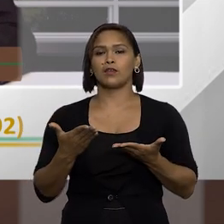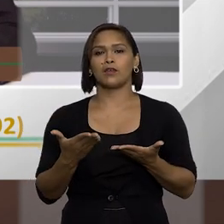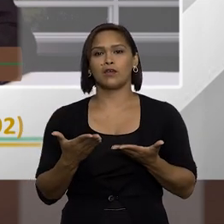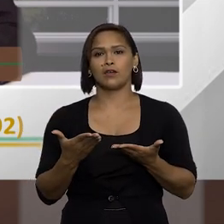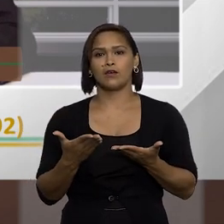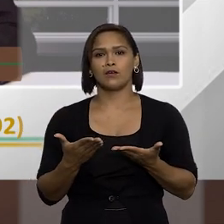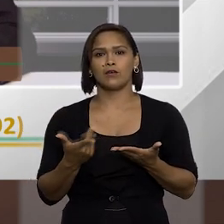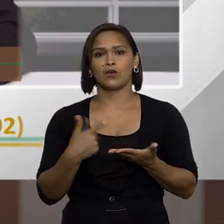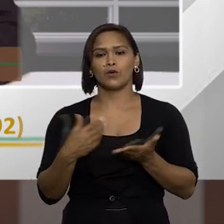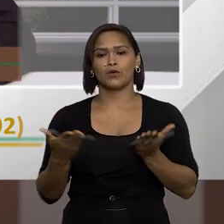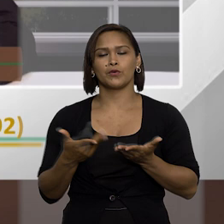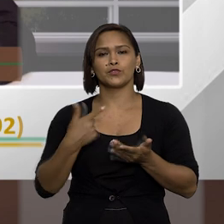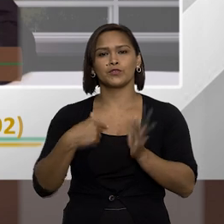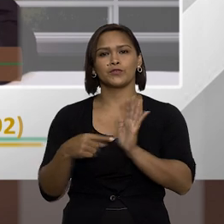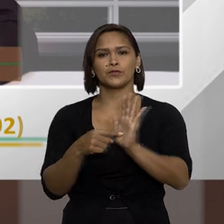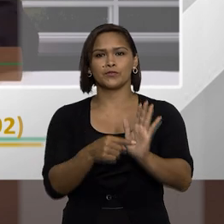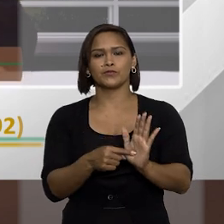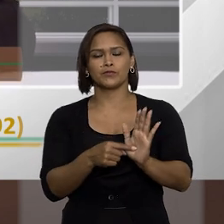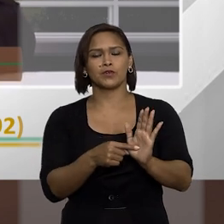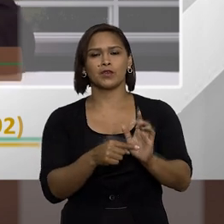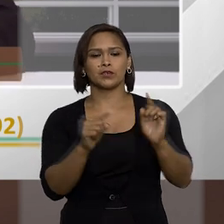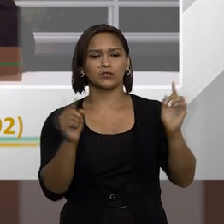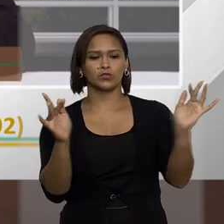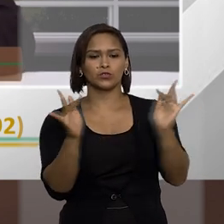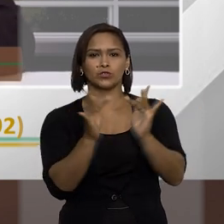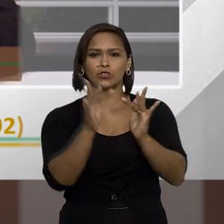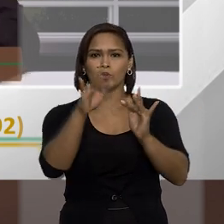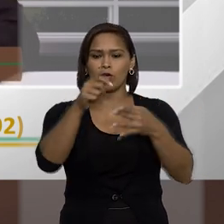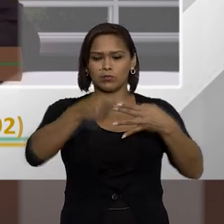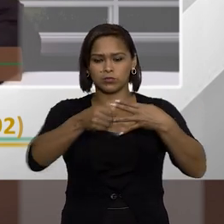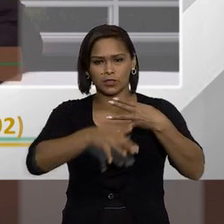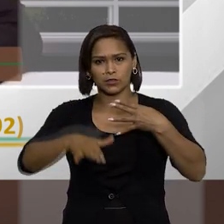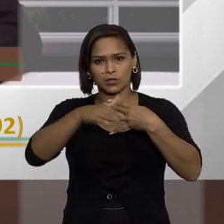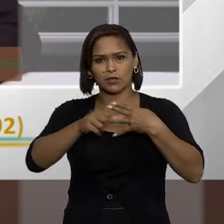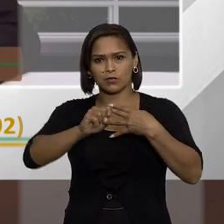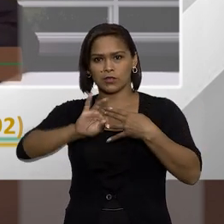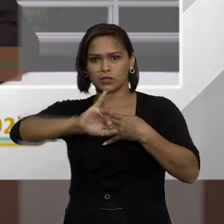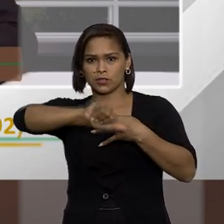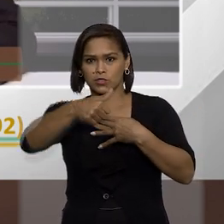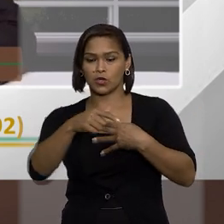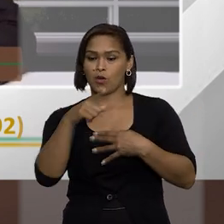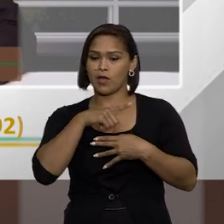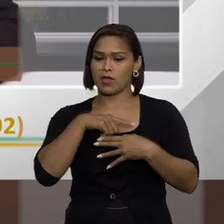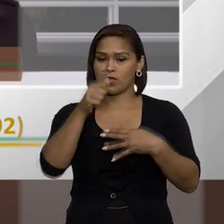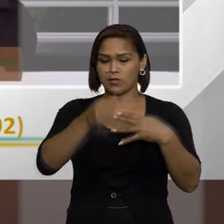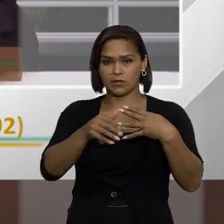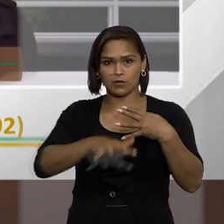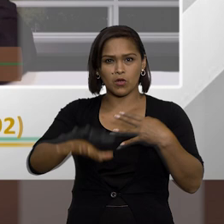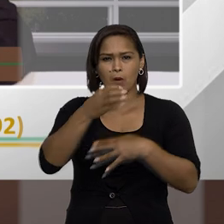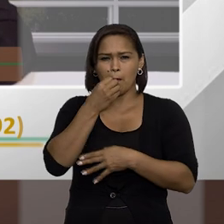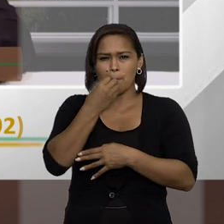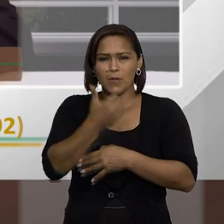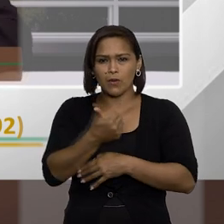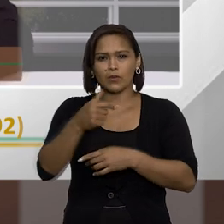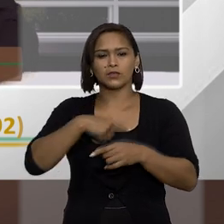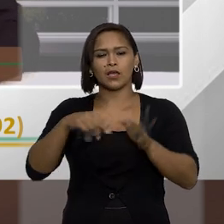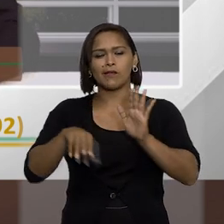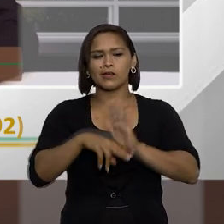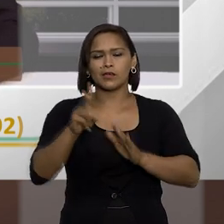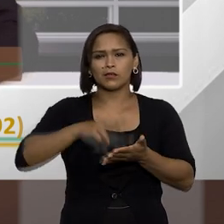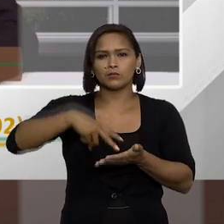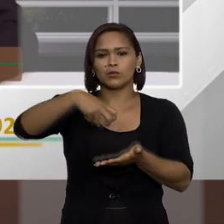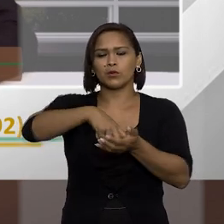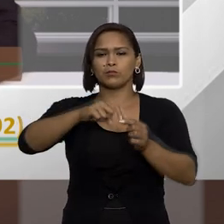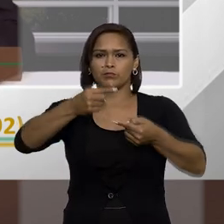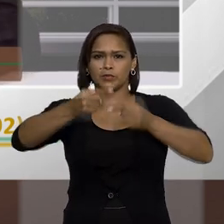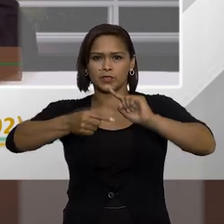hoje, vem aí de encontro com a jurisprudência do STJ. O STJ tem umas jurisprudências muito boas acerca da